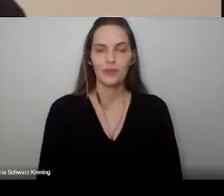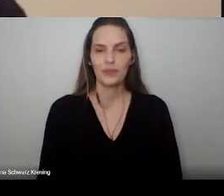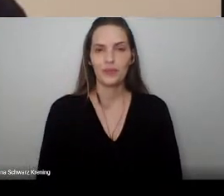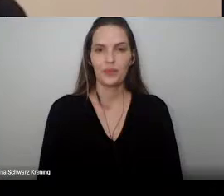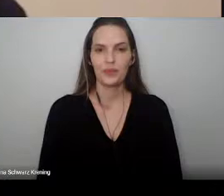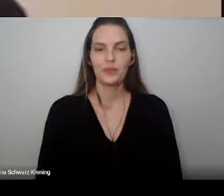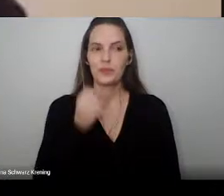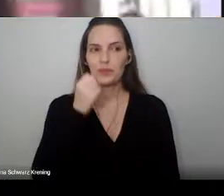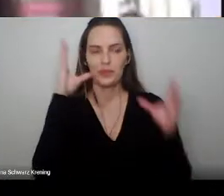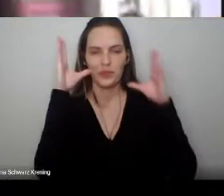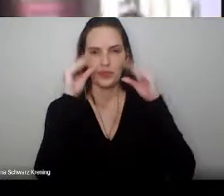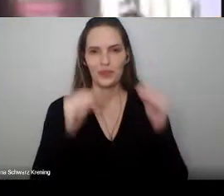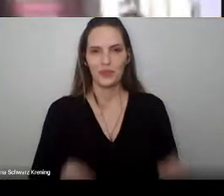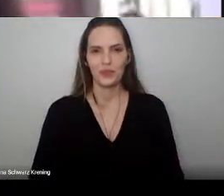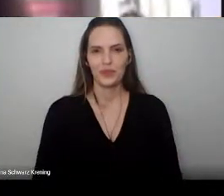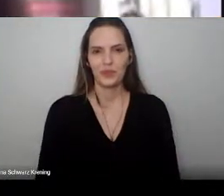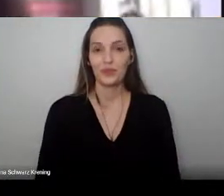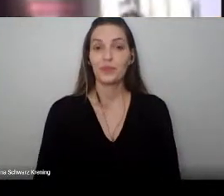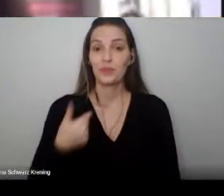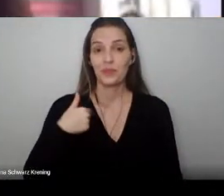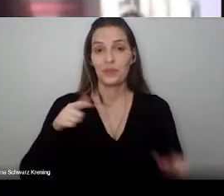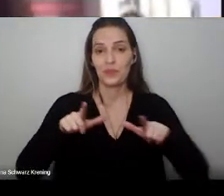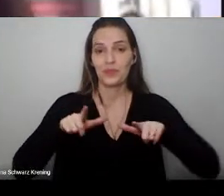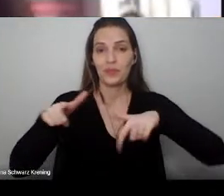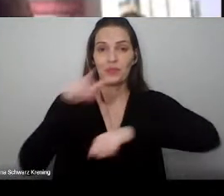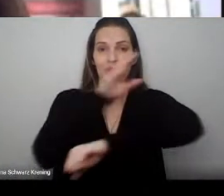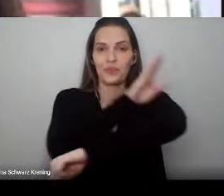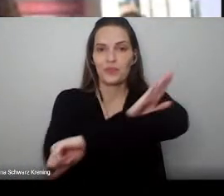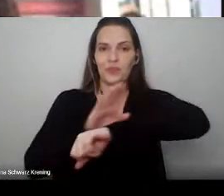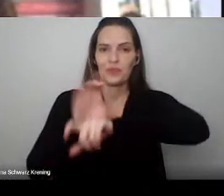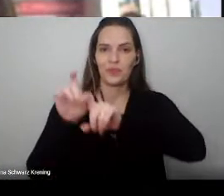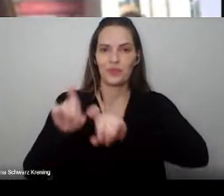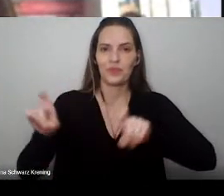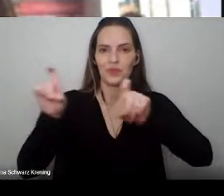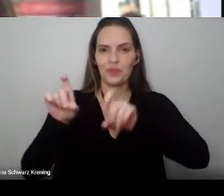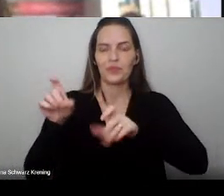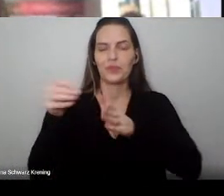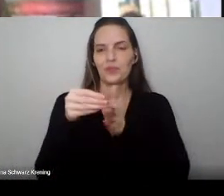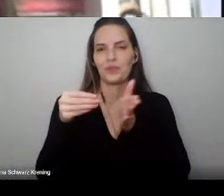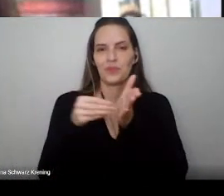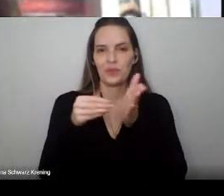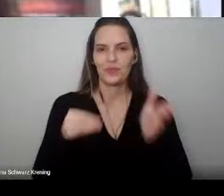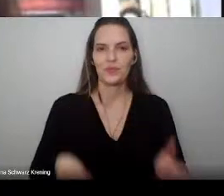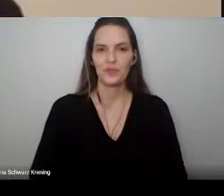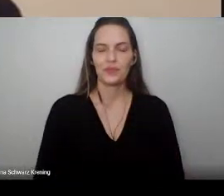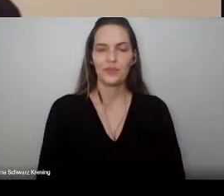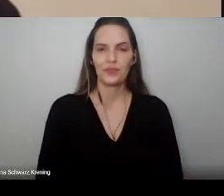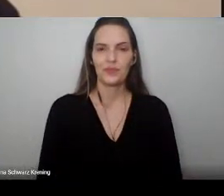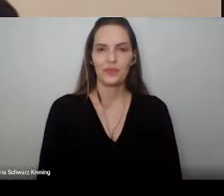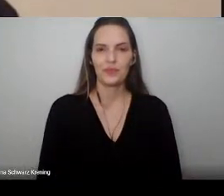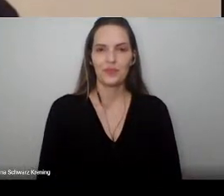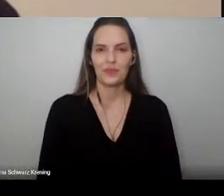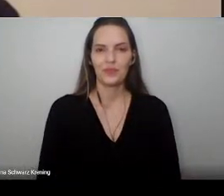Eu lhe concedo o grau de bacharel em informática biomédica. Muito obrigado.